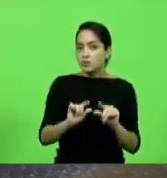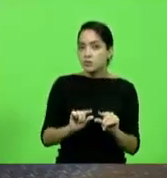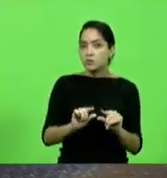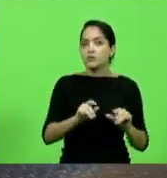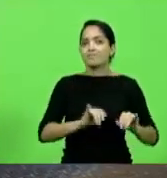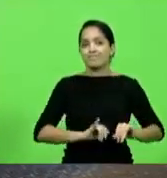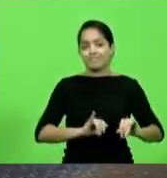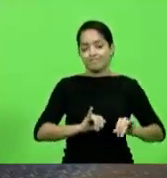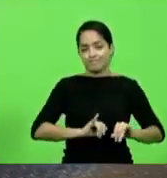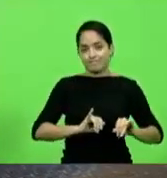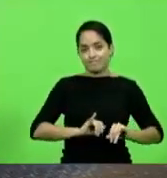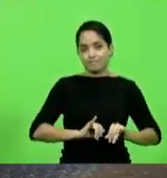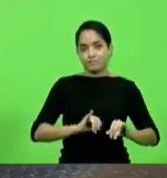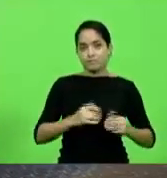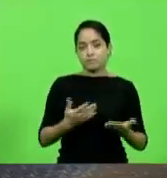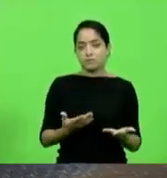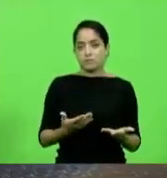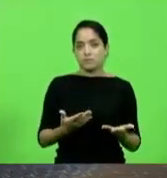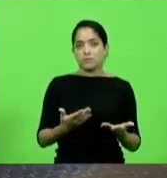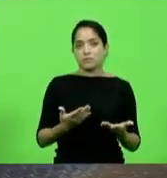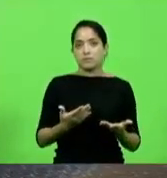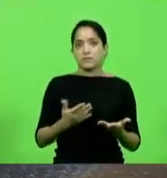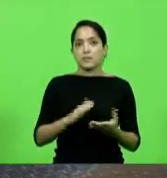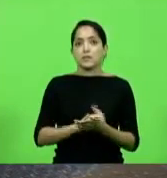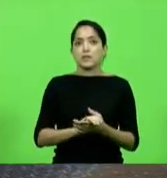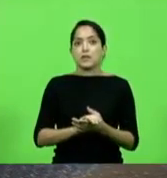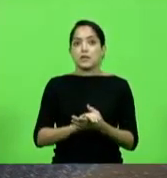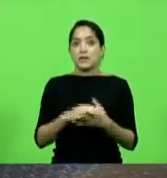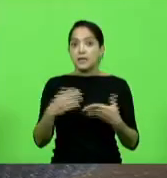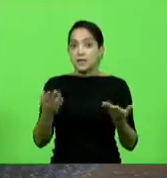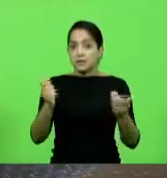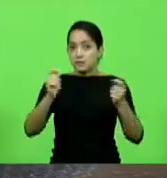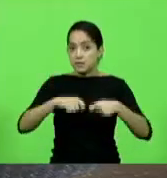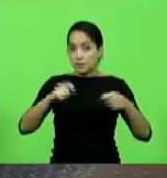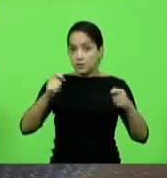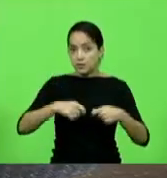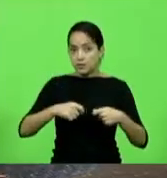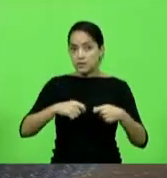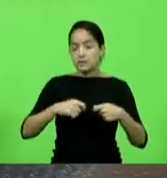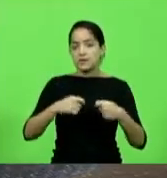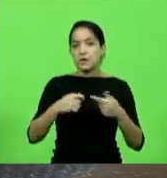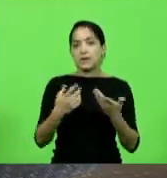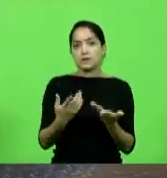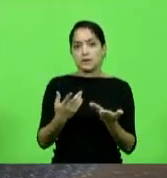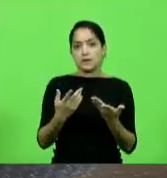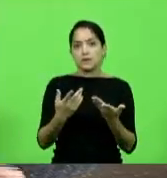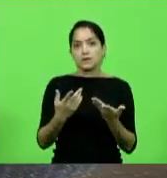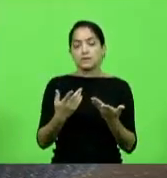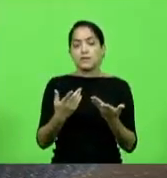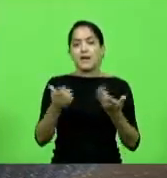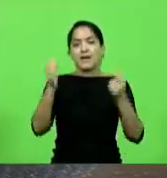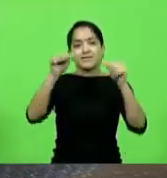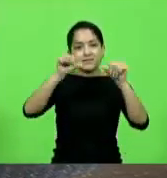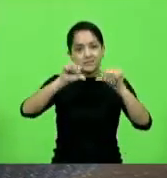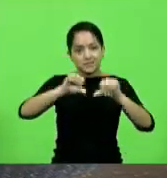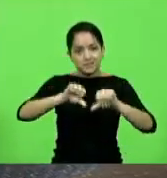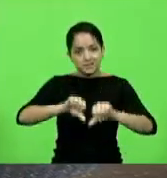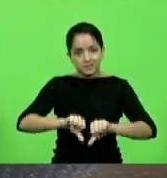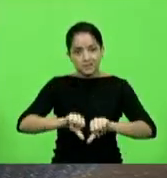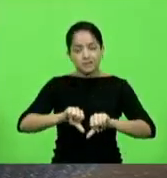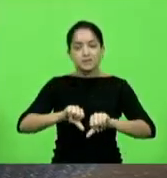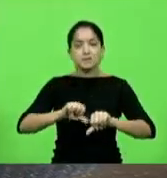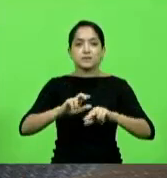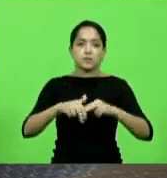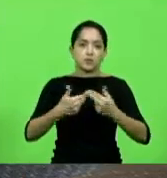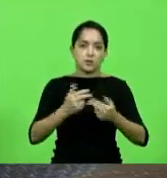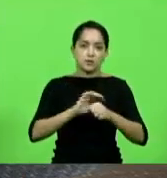sofrimento dos catarinenses e oportunizar no combate a crise gerada por esta